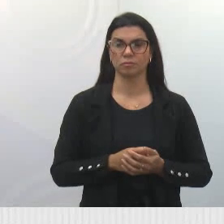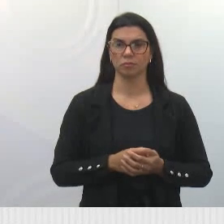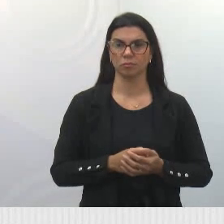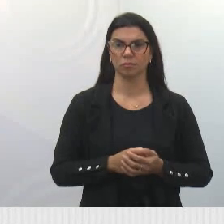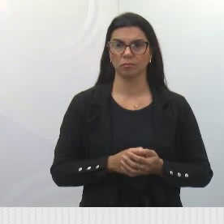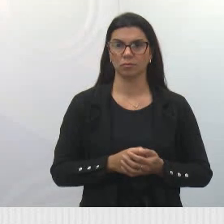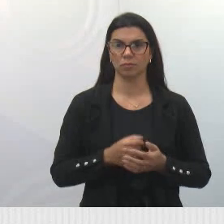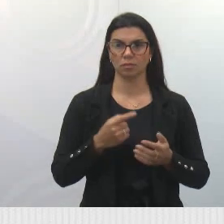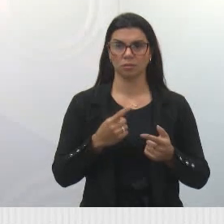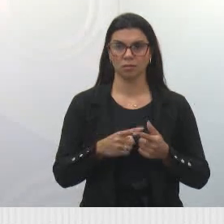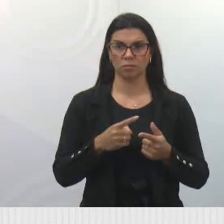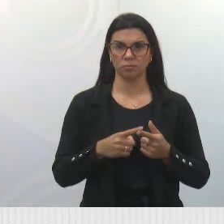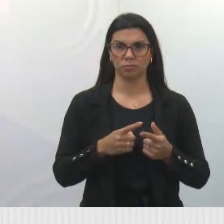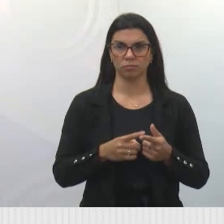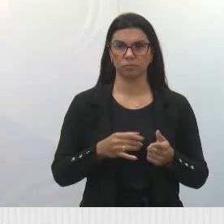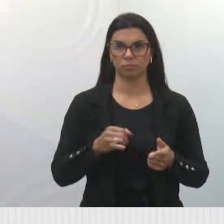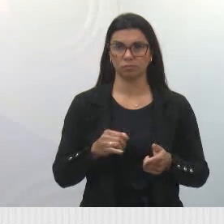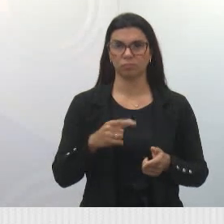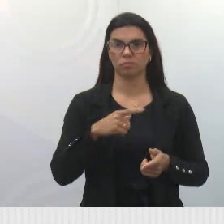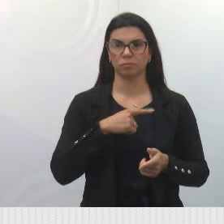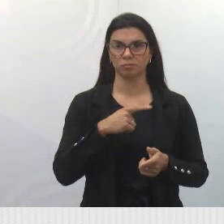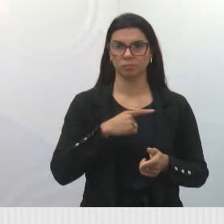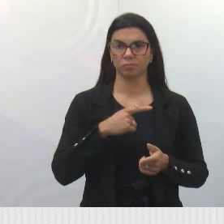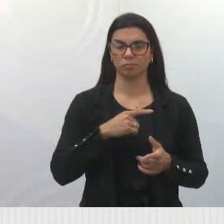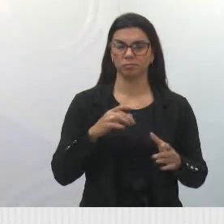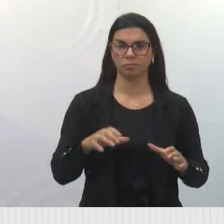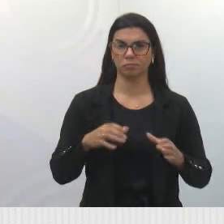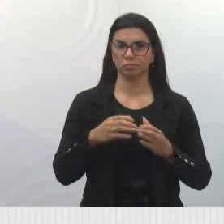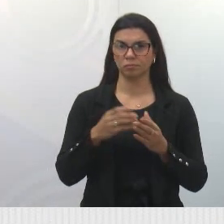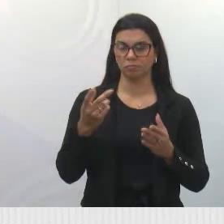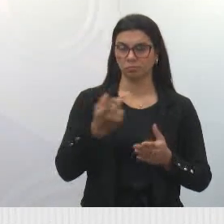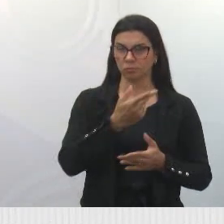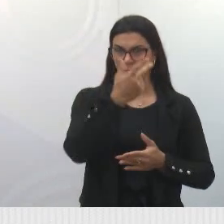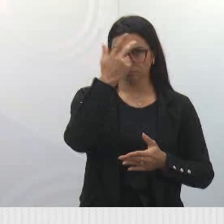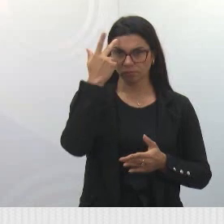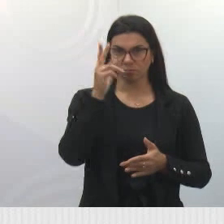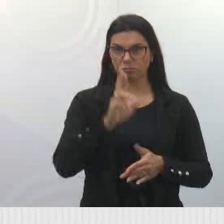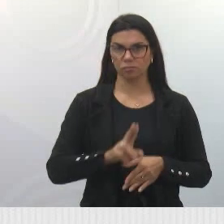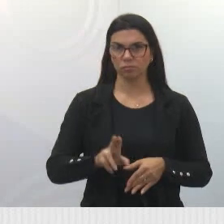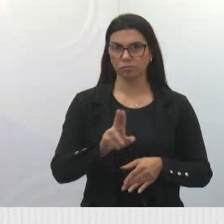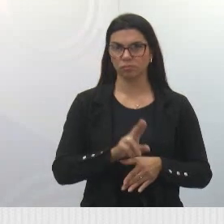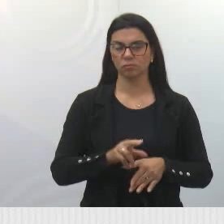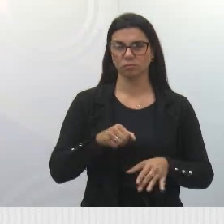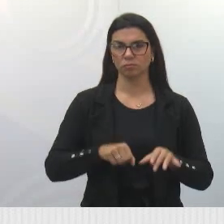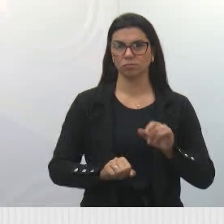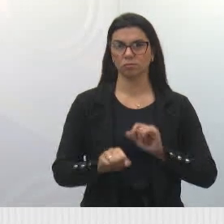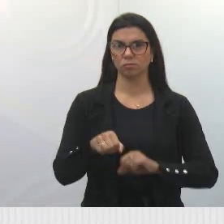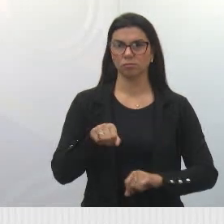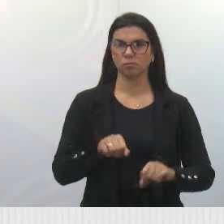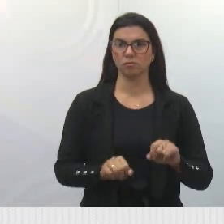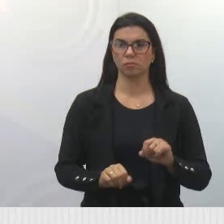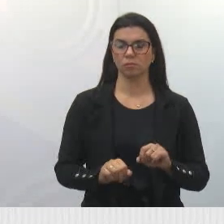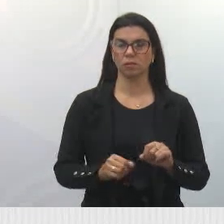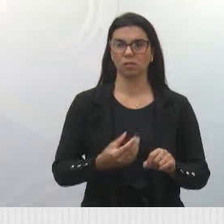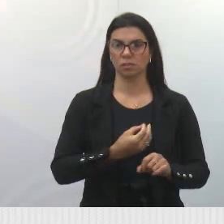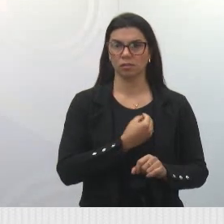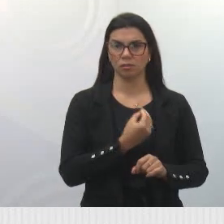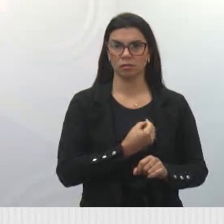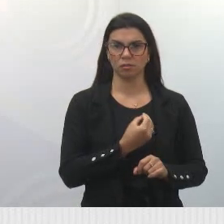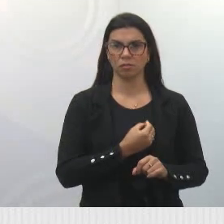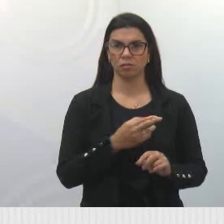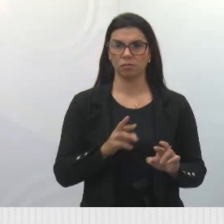porque se tem um pessoal que usa bastante a bicicleta é o pessoal ali da região oeste, no caso. Então,